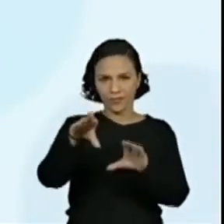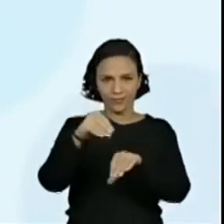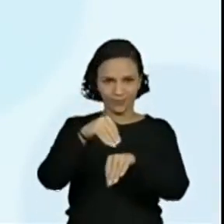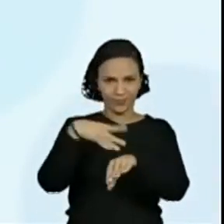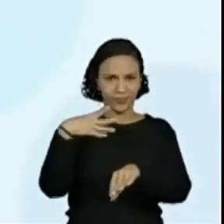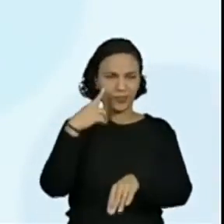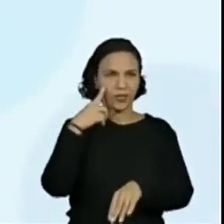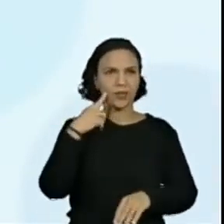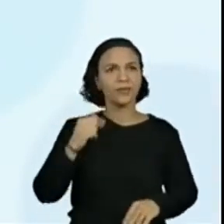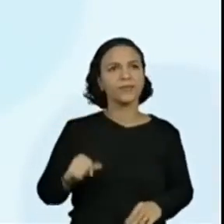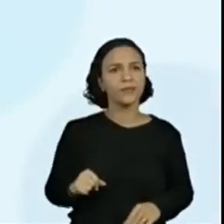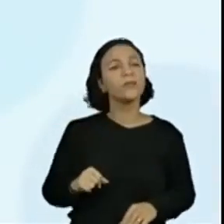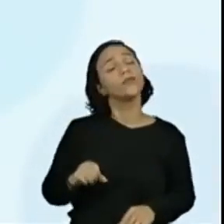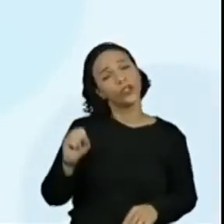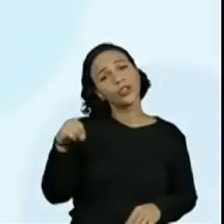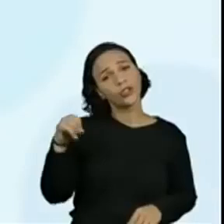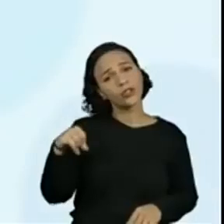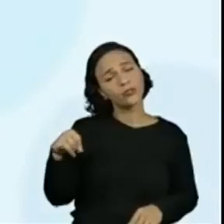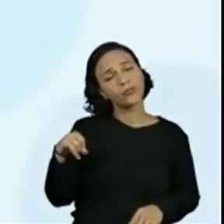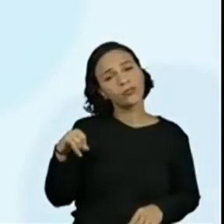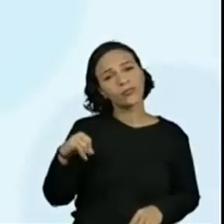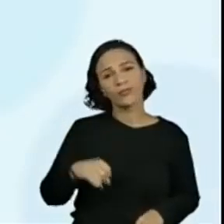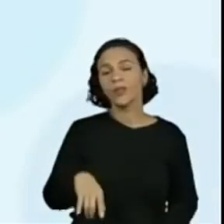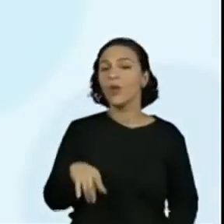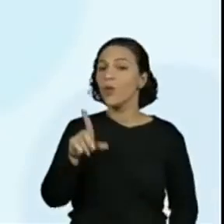dúzia, sim. Uma dúzia.